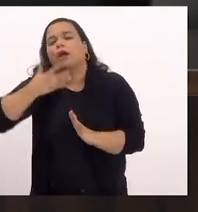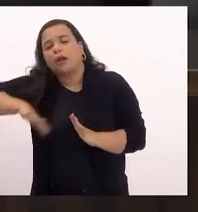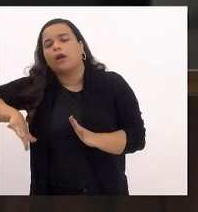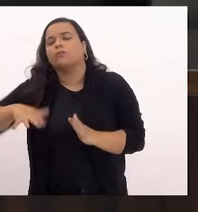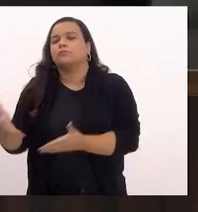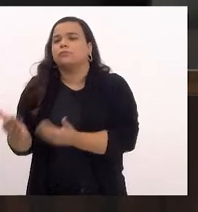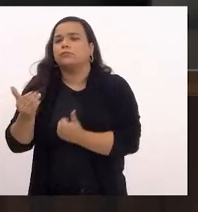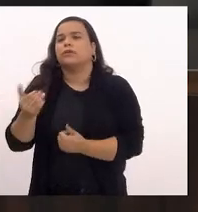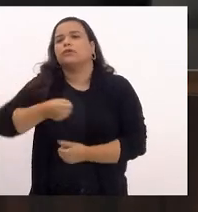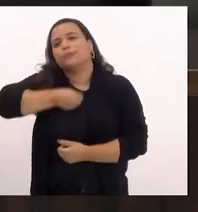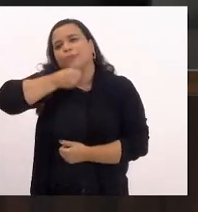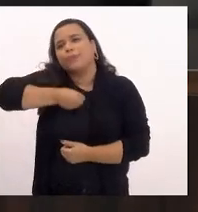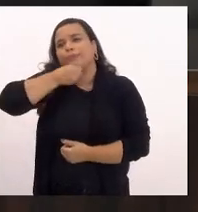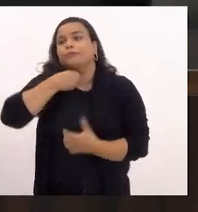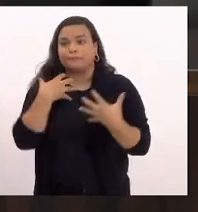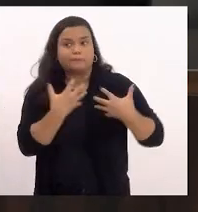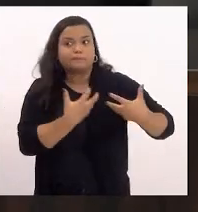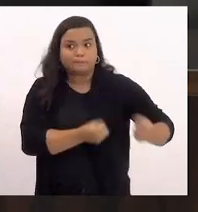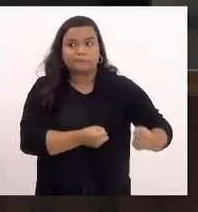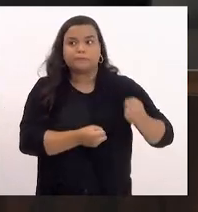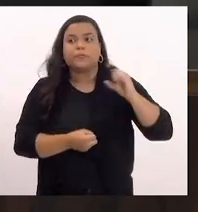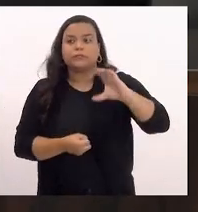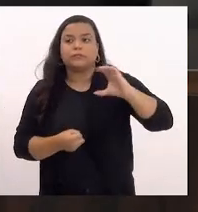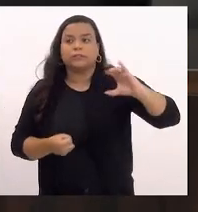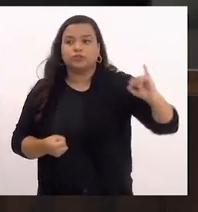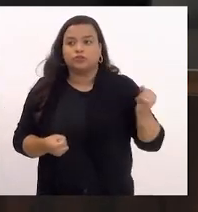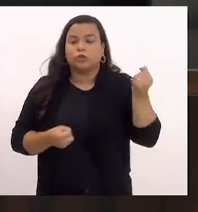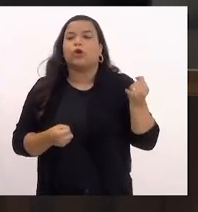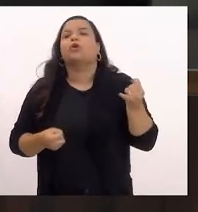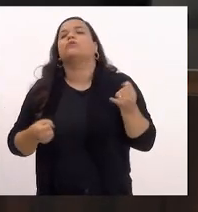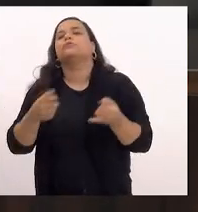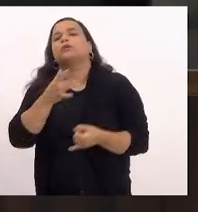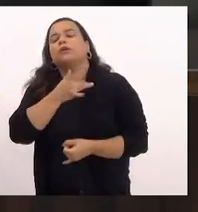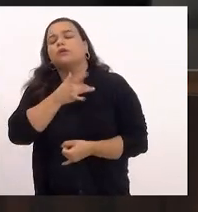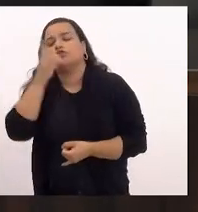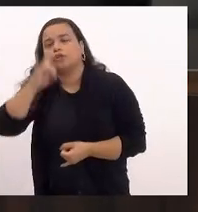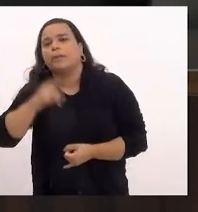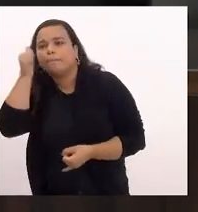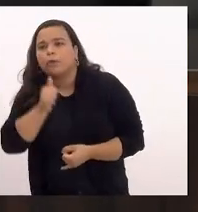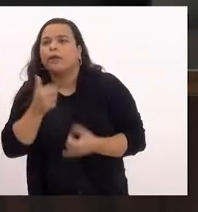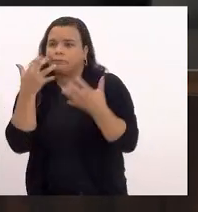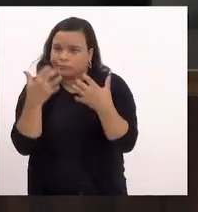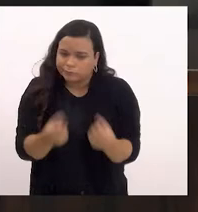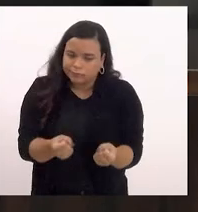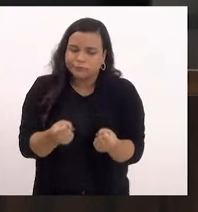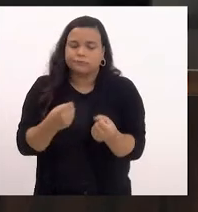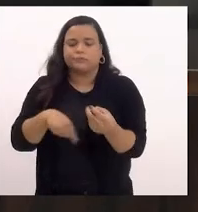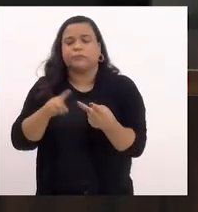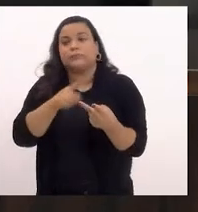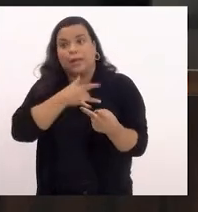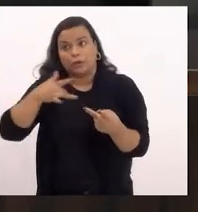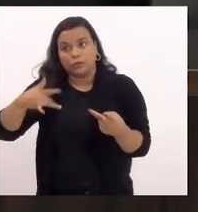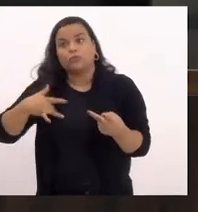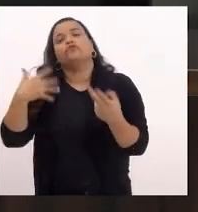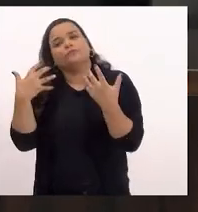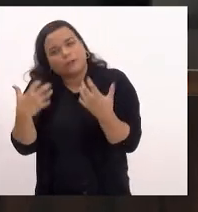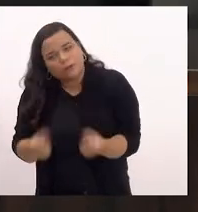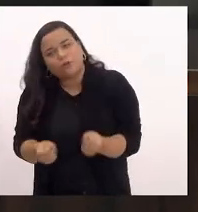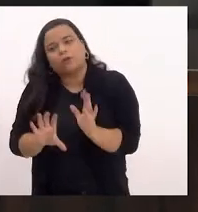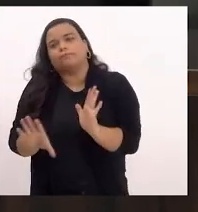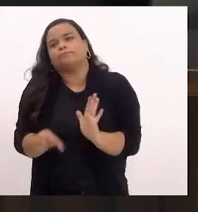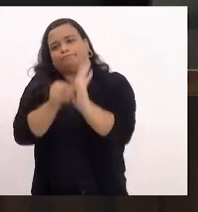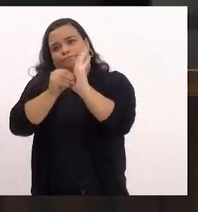com as emendas da CCJ. Defesa dos direitos da mulher, favorável. Saúde, favorável com emendas. De educação, favorável com emendas.